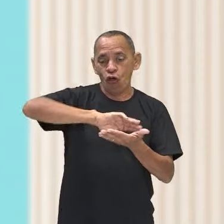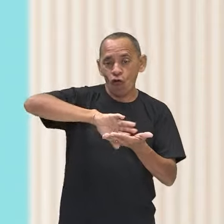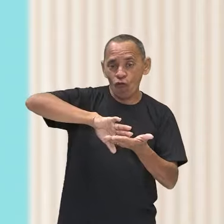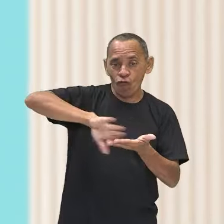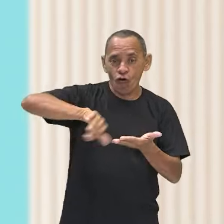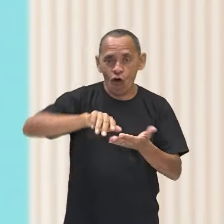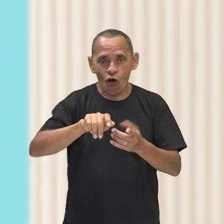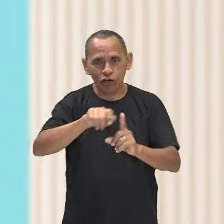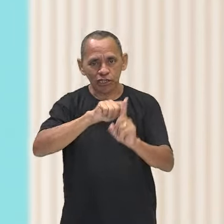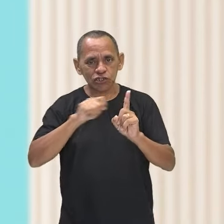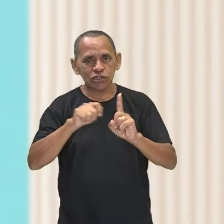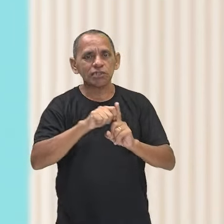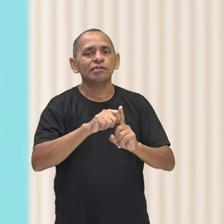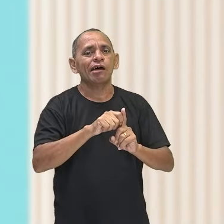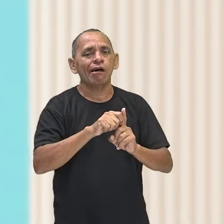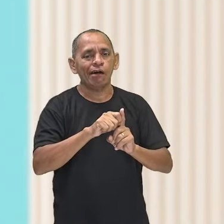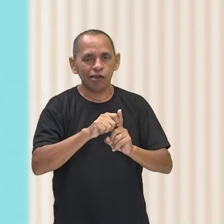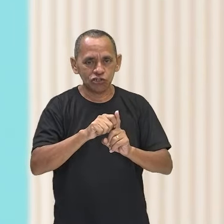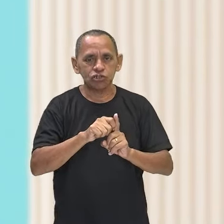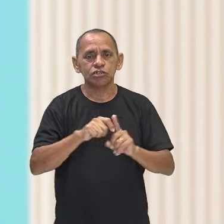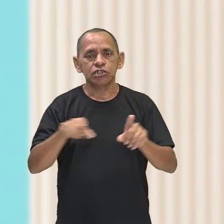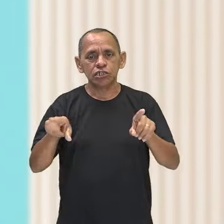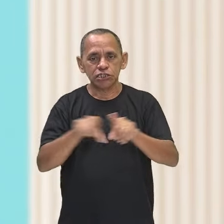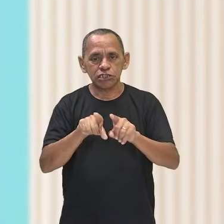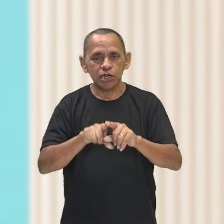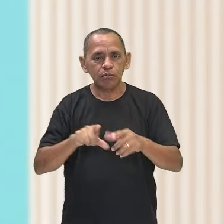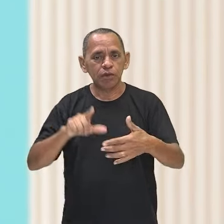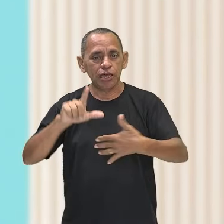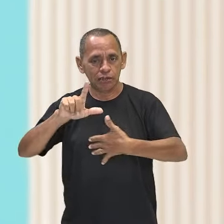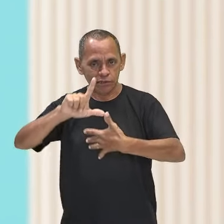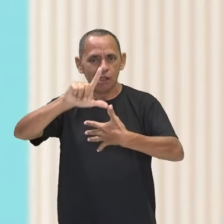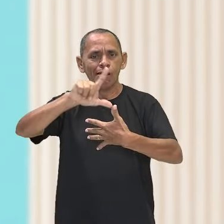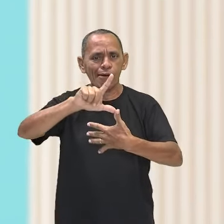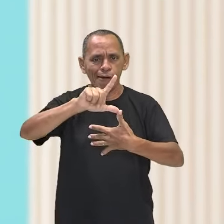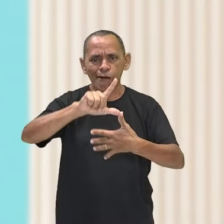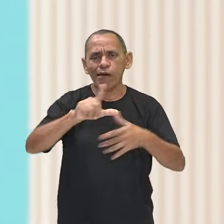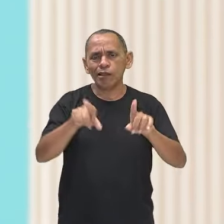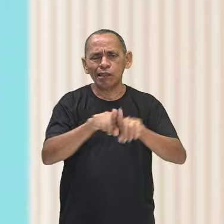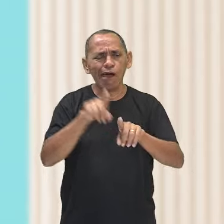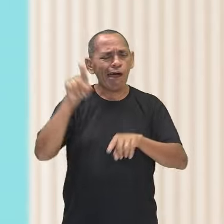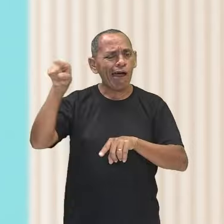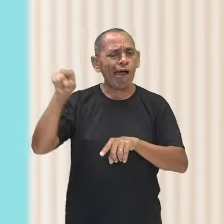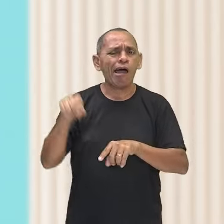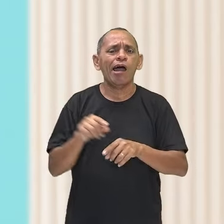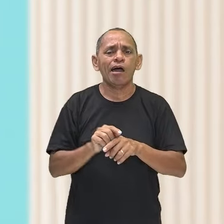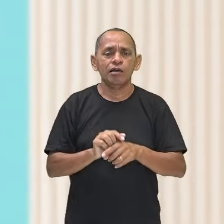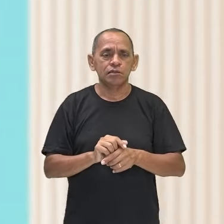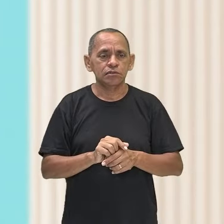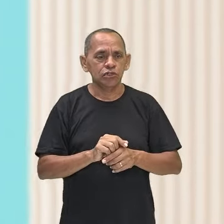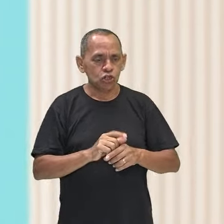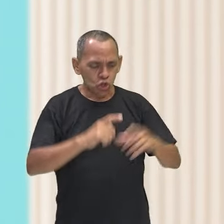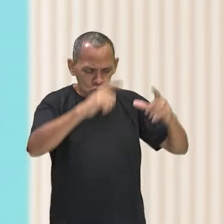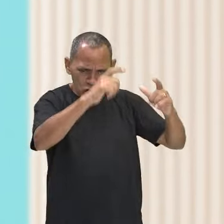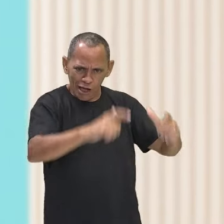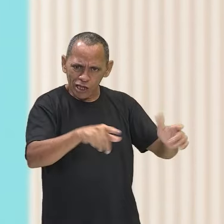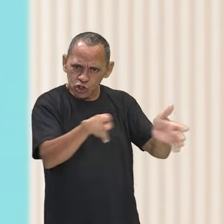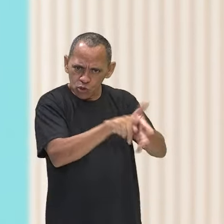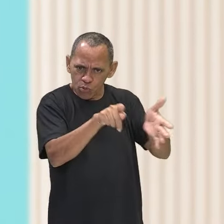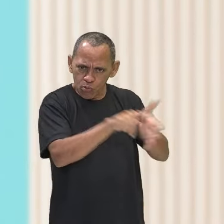viviam nos bairros mais distantes dali de Nova York, começaram a desenvolver uma cultura própria,